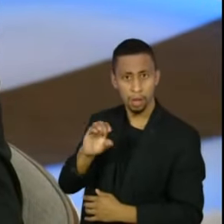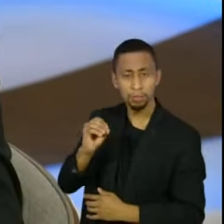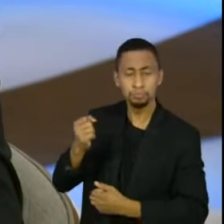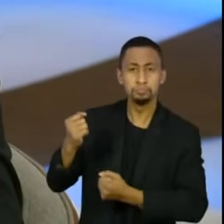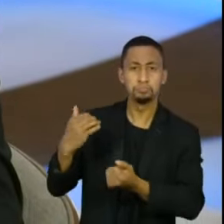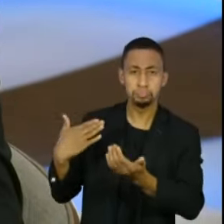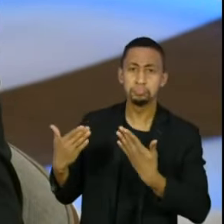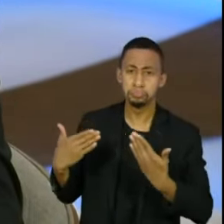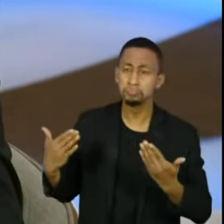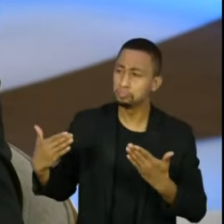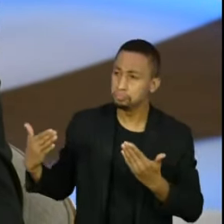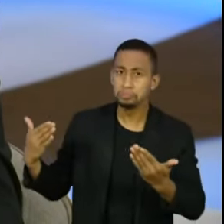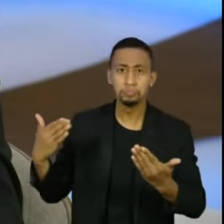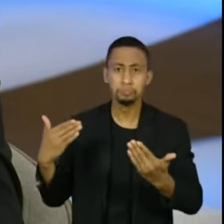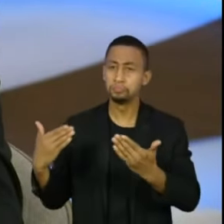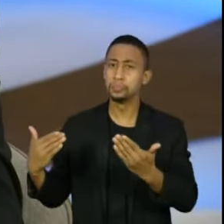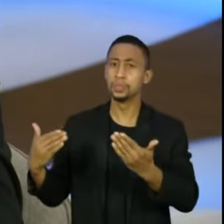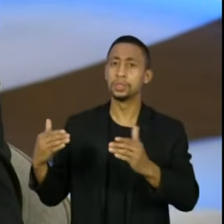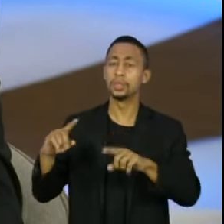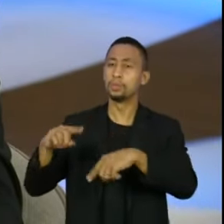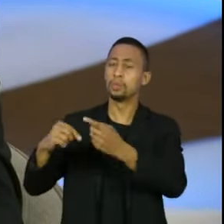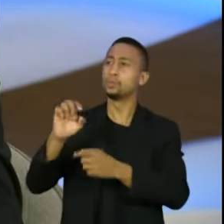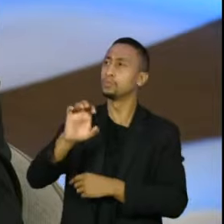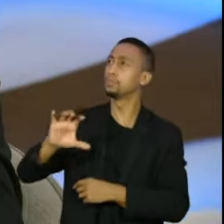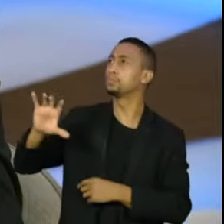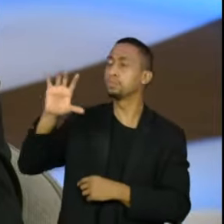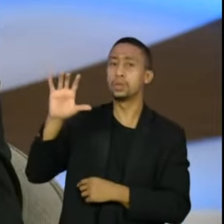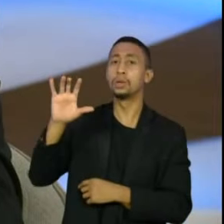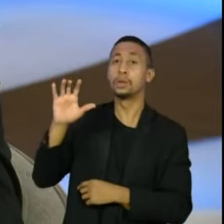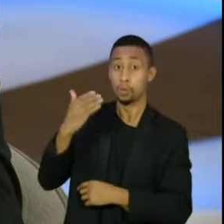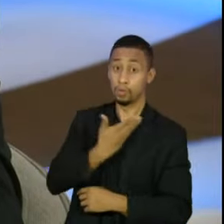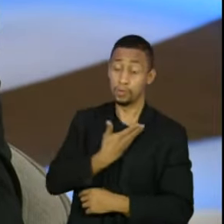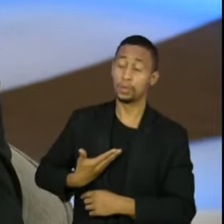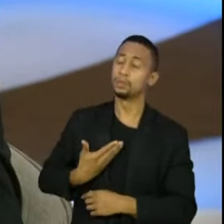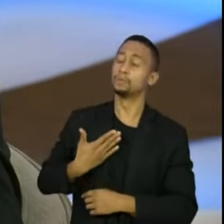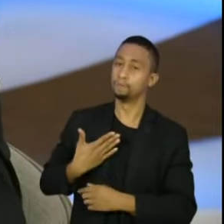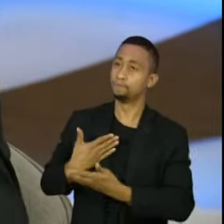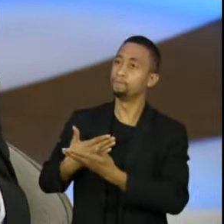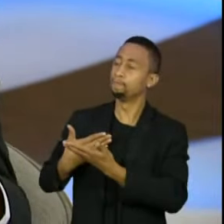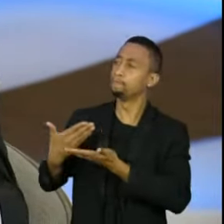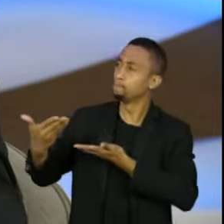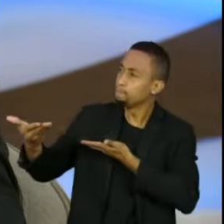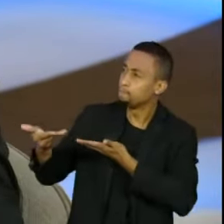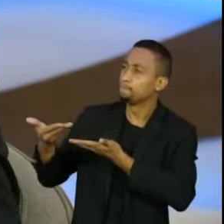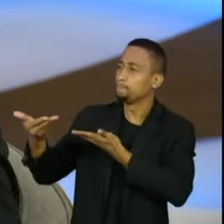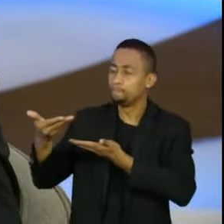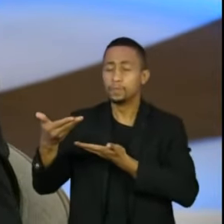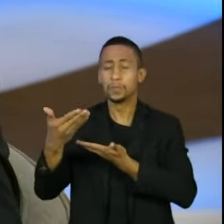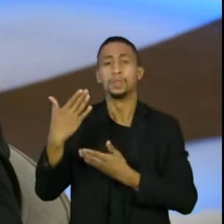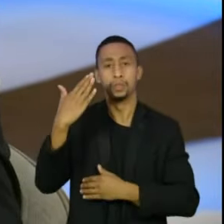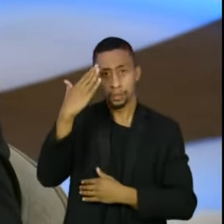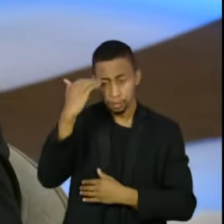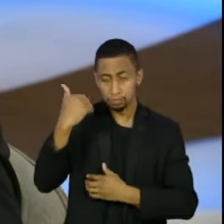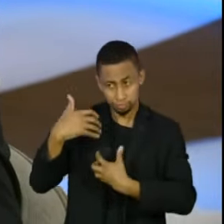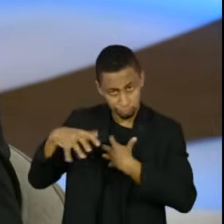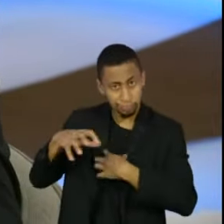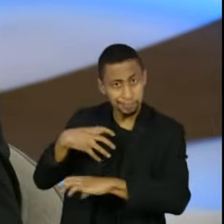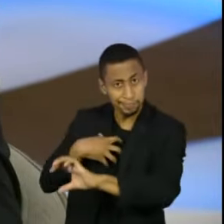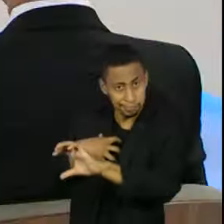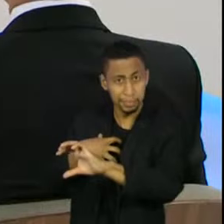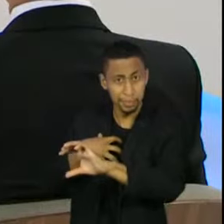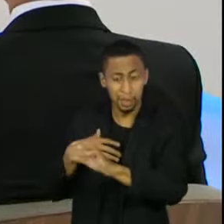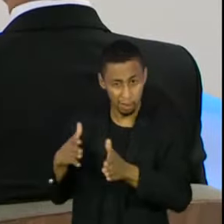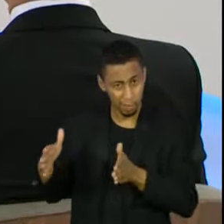com os governadores. Evidente que eles estão vivendo um momento muito crítico, como nós todos estamos vivendo um momento muito crítico.